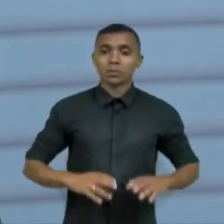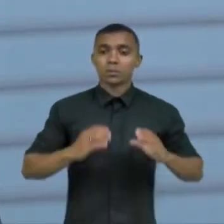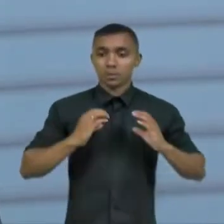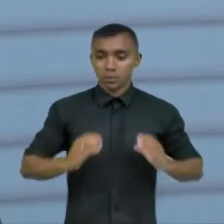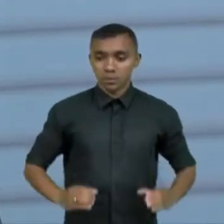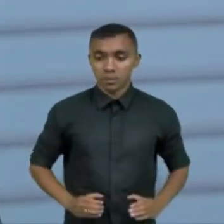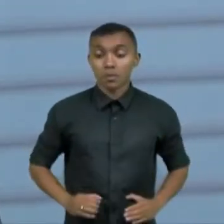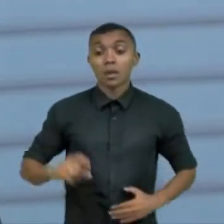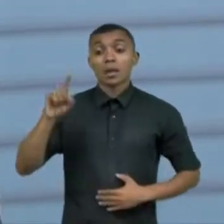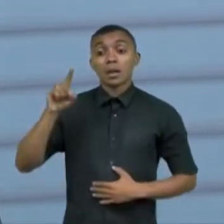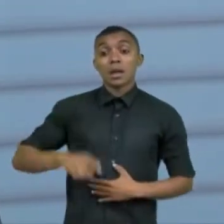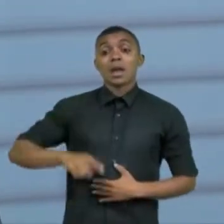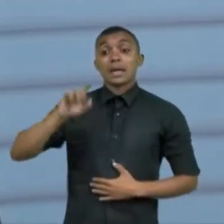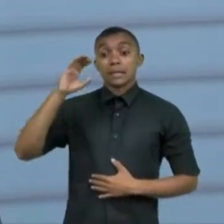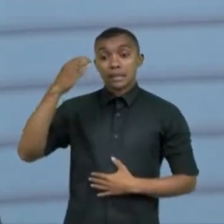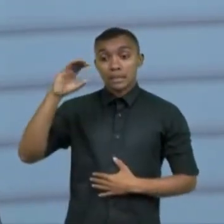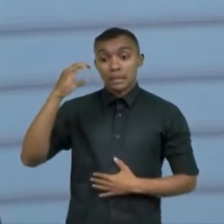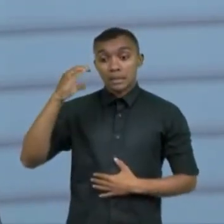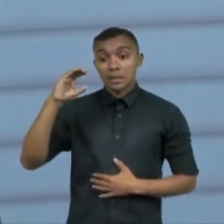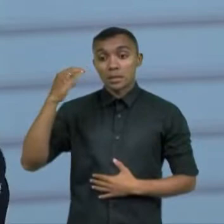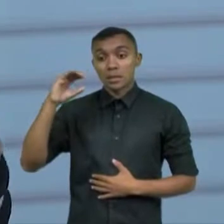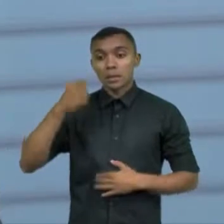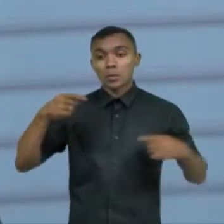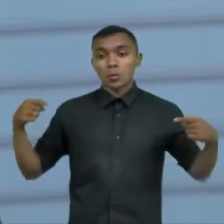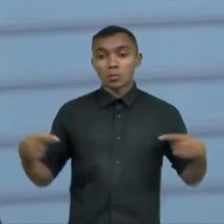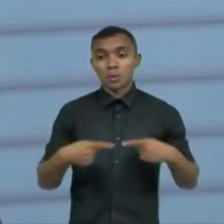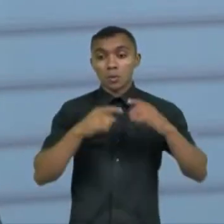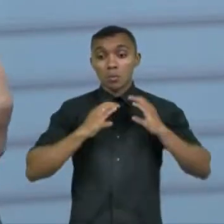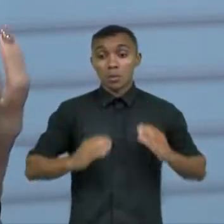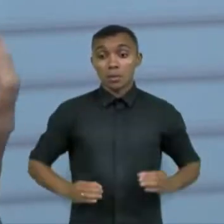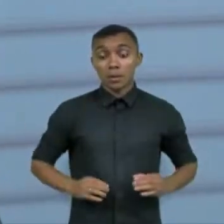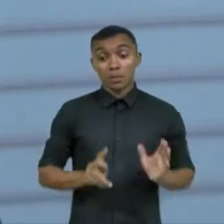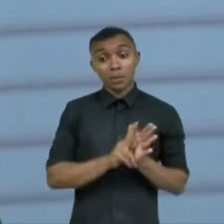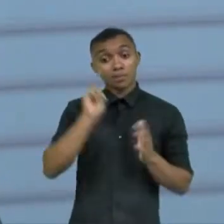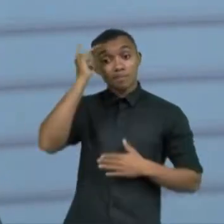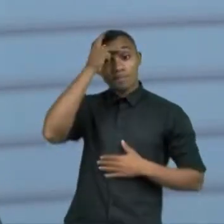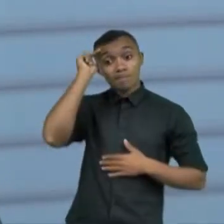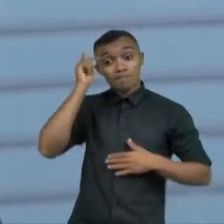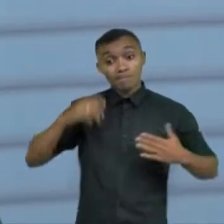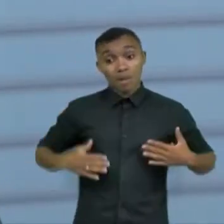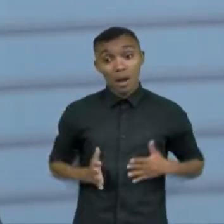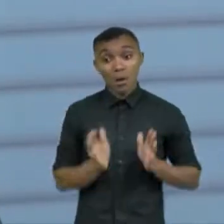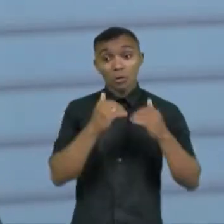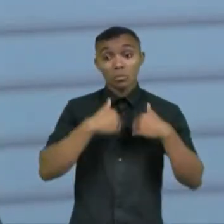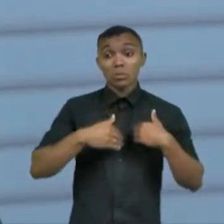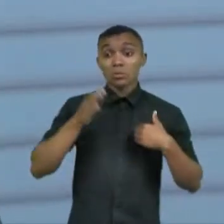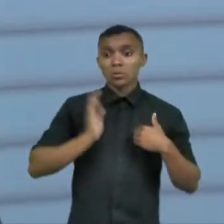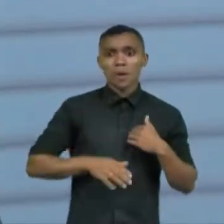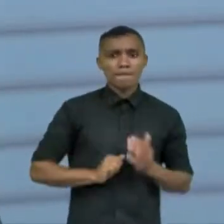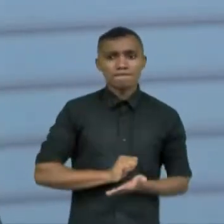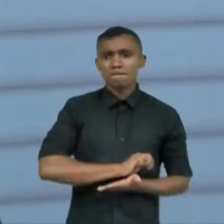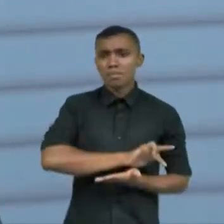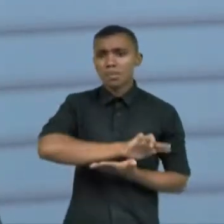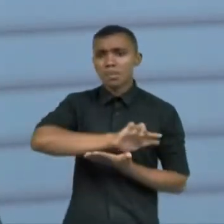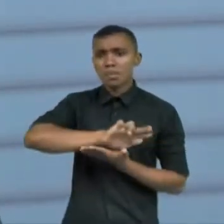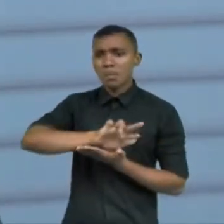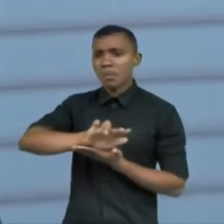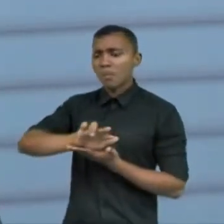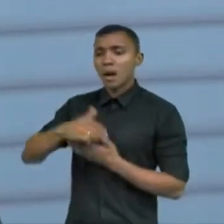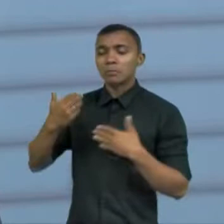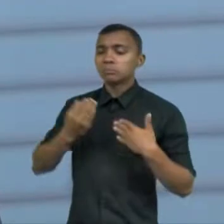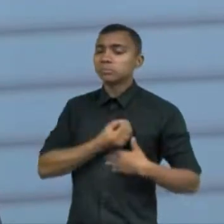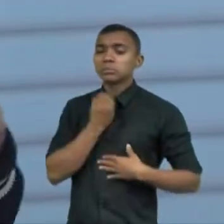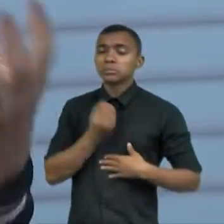ciência que envolve o comportamento do autista em várias situações de atividade de vida